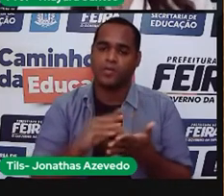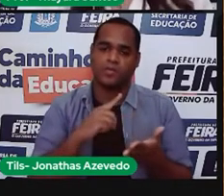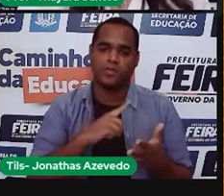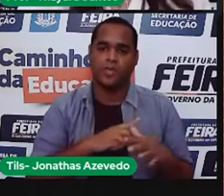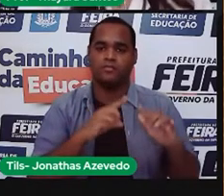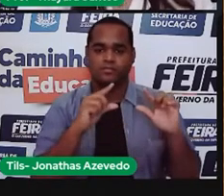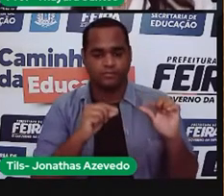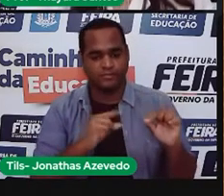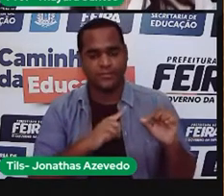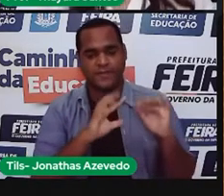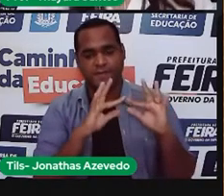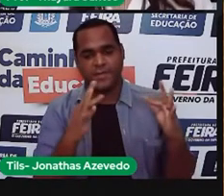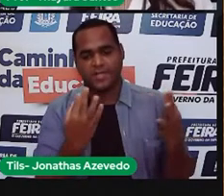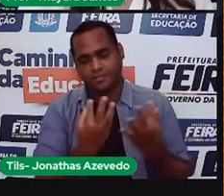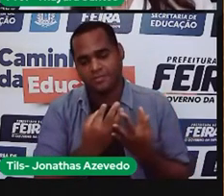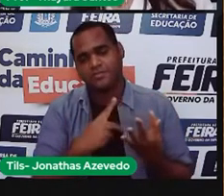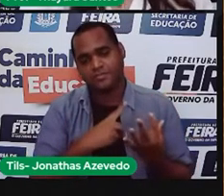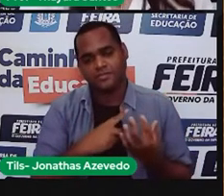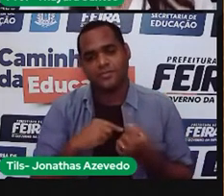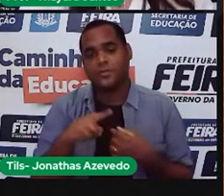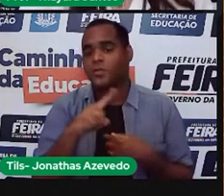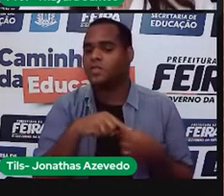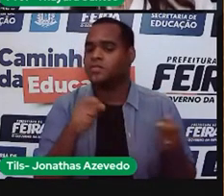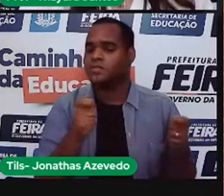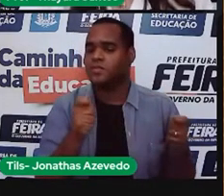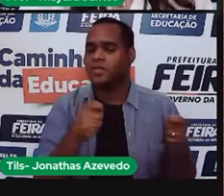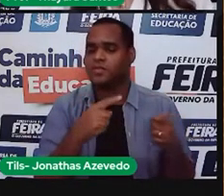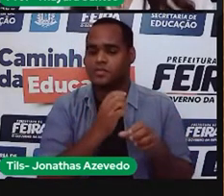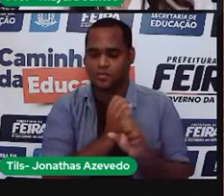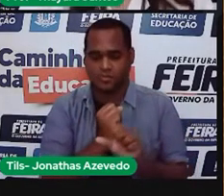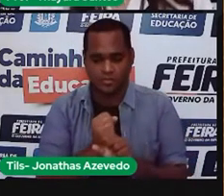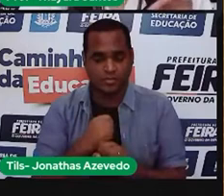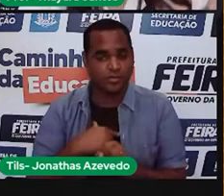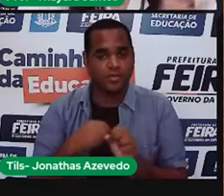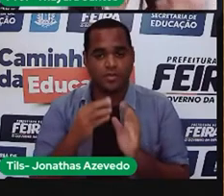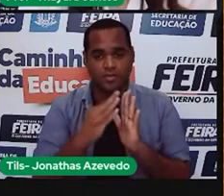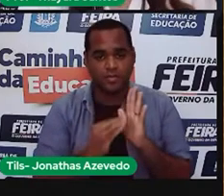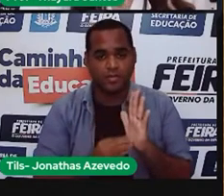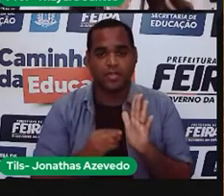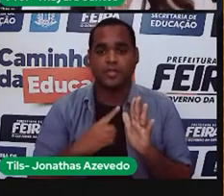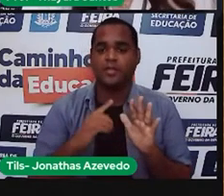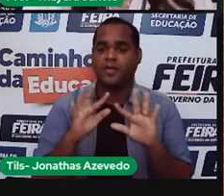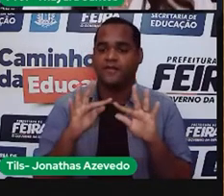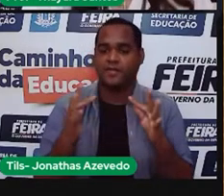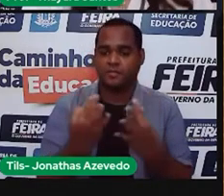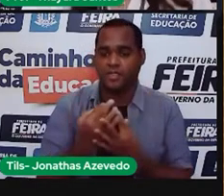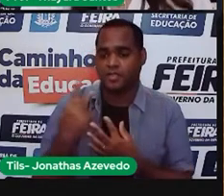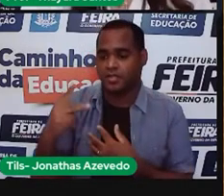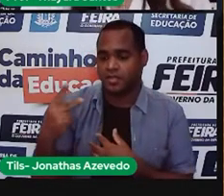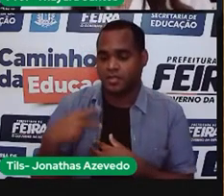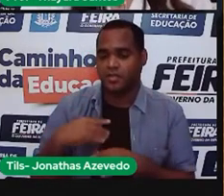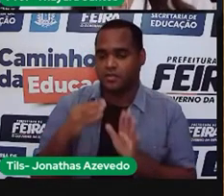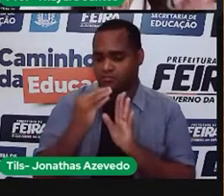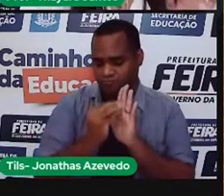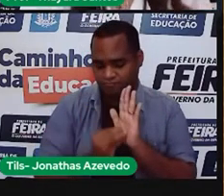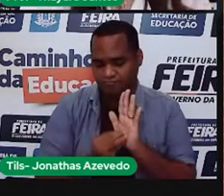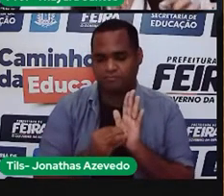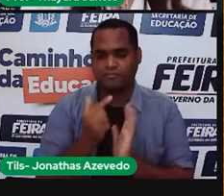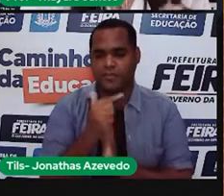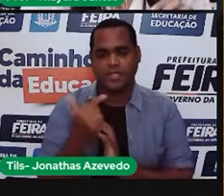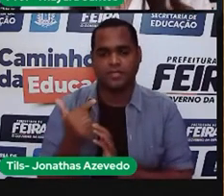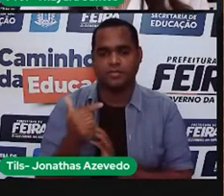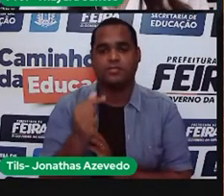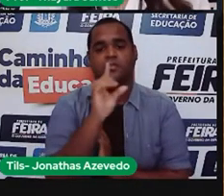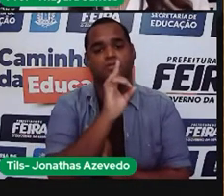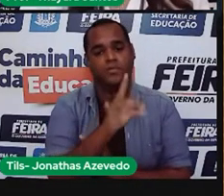do consumo daquela família. Mas, para a gente calcular aqui, eu usei o padrão, uma família que não tem esse cadastro, por exemplo. Então, a cada